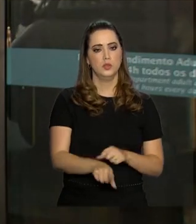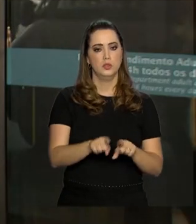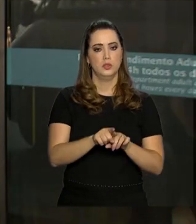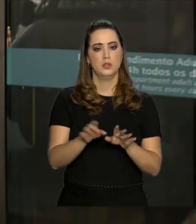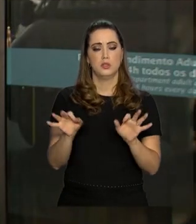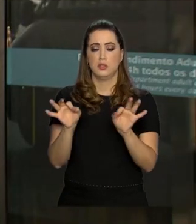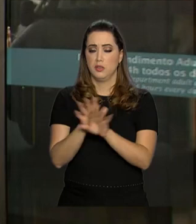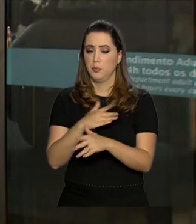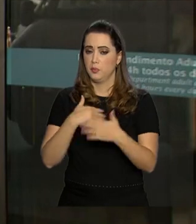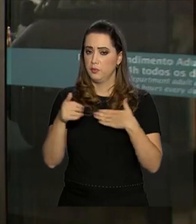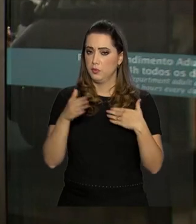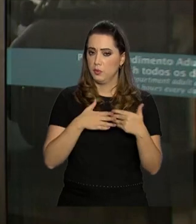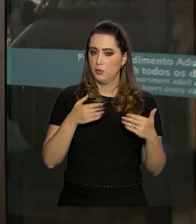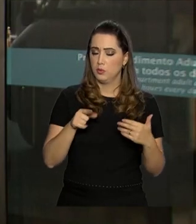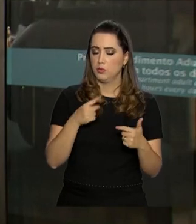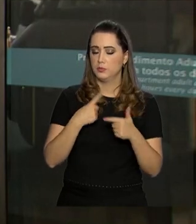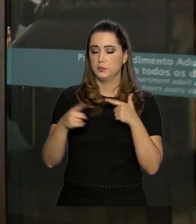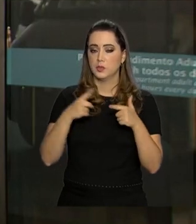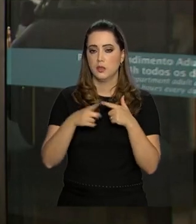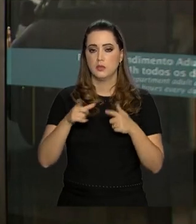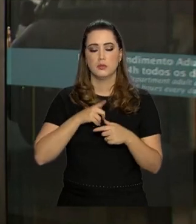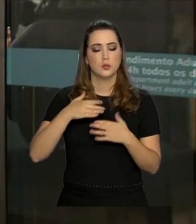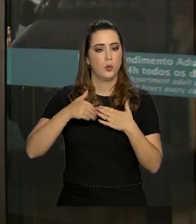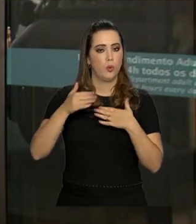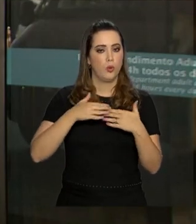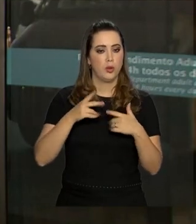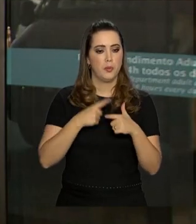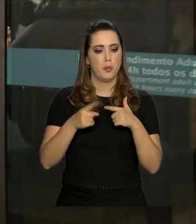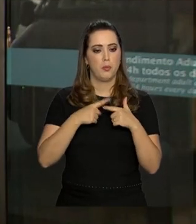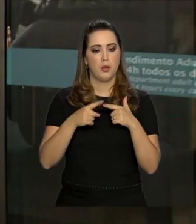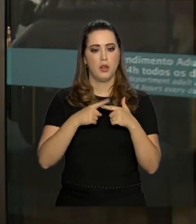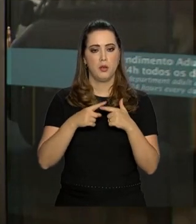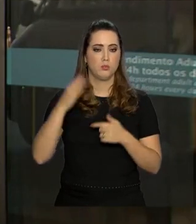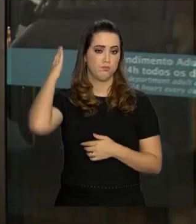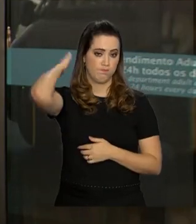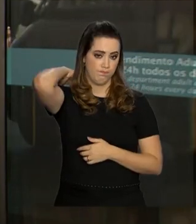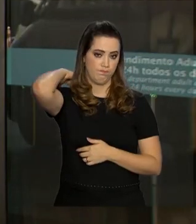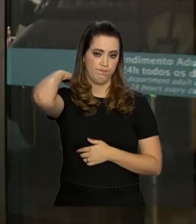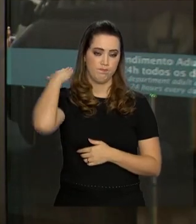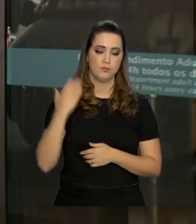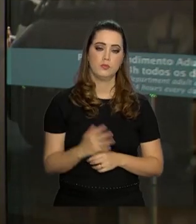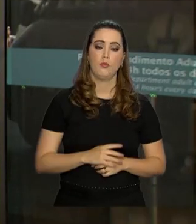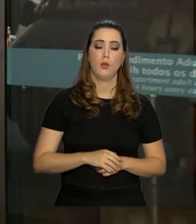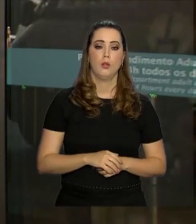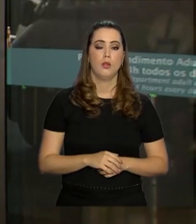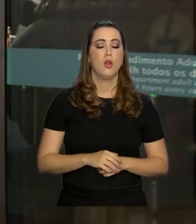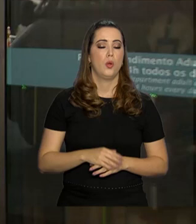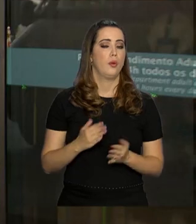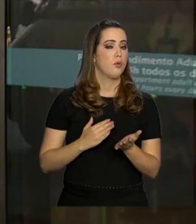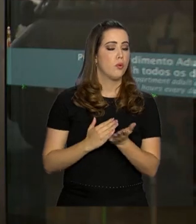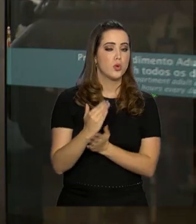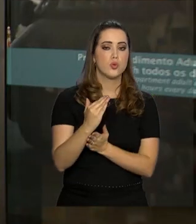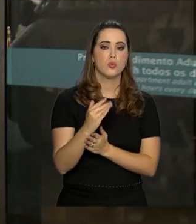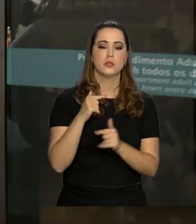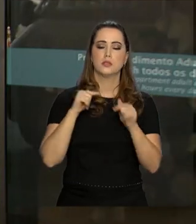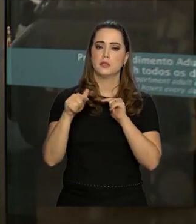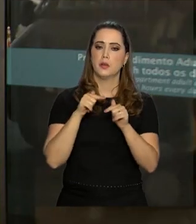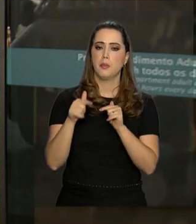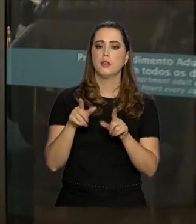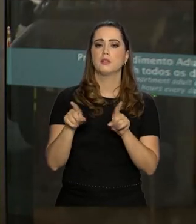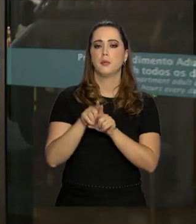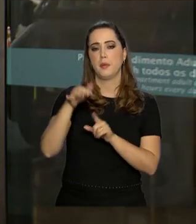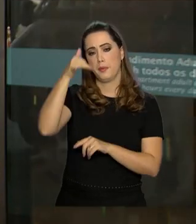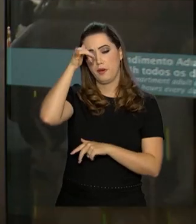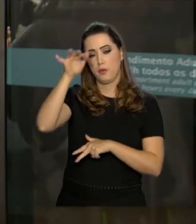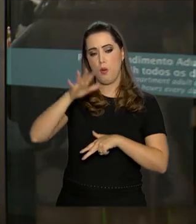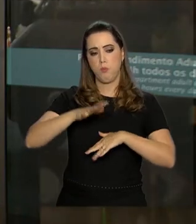descartada a existência de qualquer problema no pulmão Em especial, a pneumonia Estão sendo mantidas medidas também de prevenção